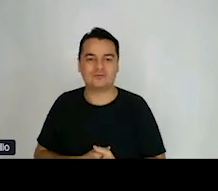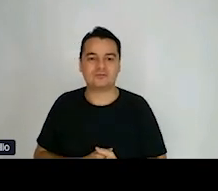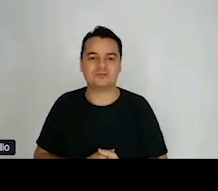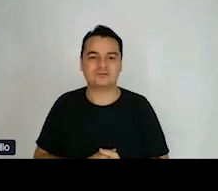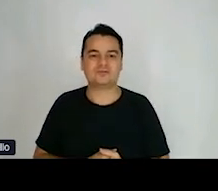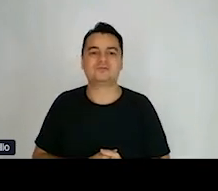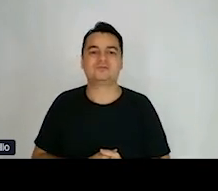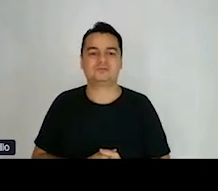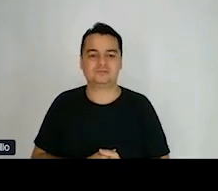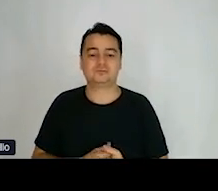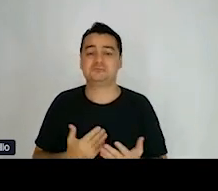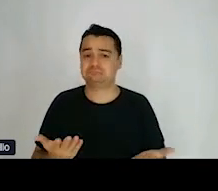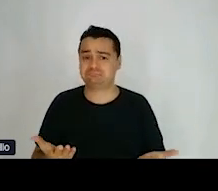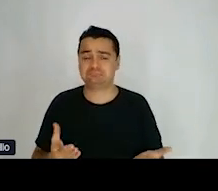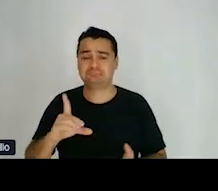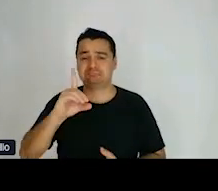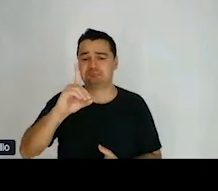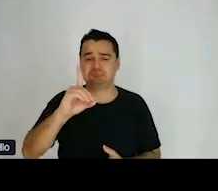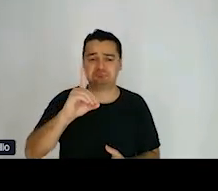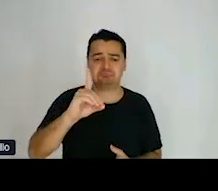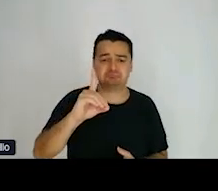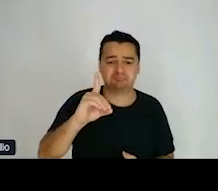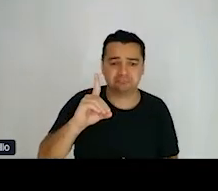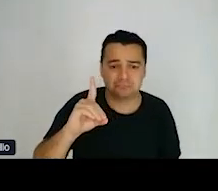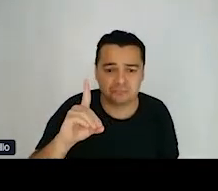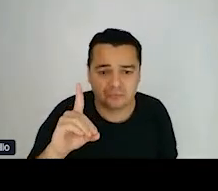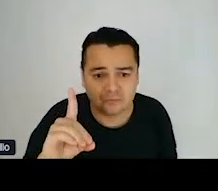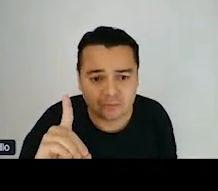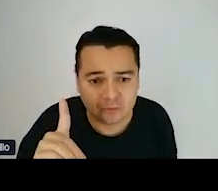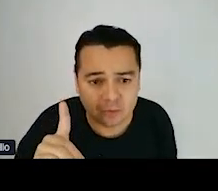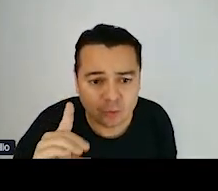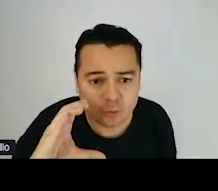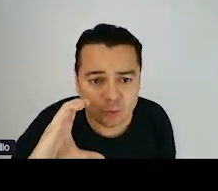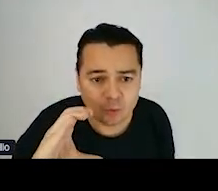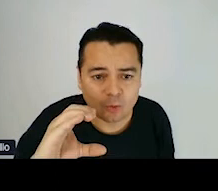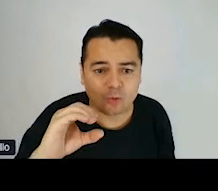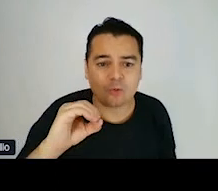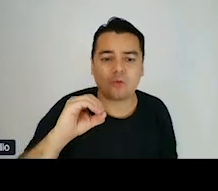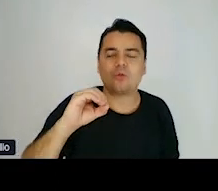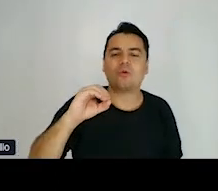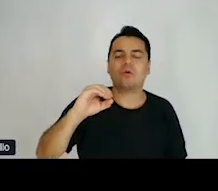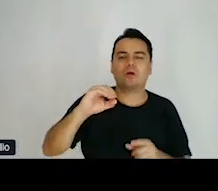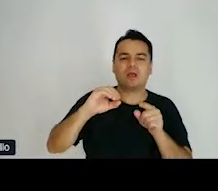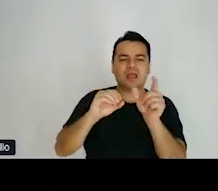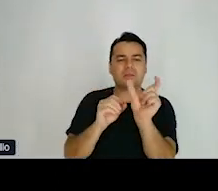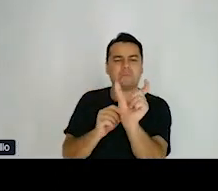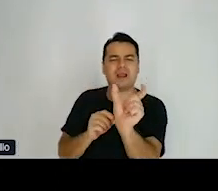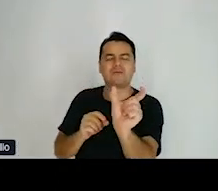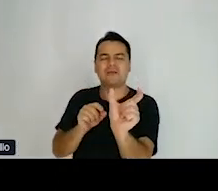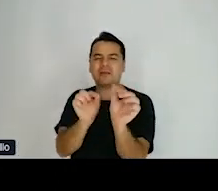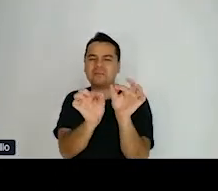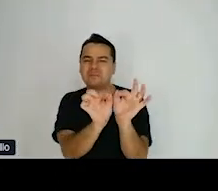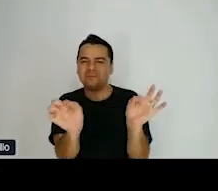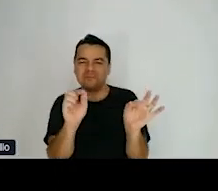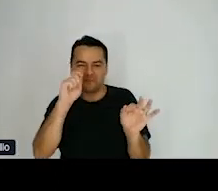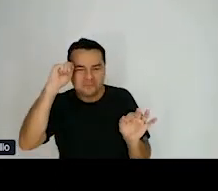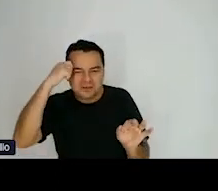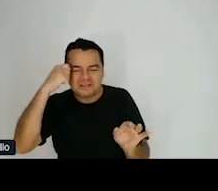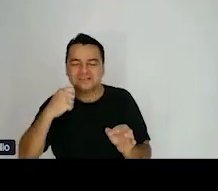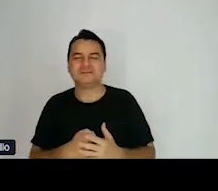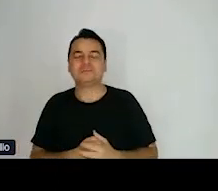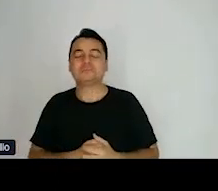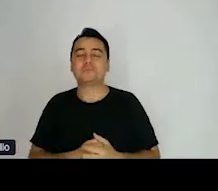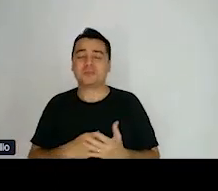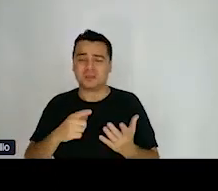fazer a denúncia. Ou seja, a gente simplificou muito, porque a gente cortou o substantivo abstrato como ampla